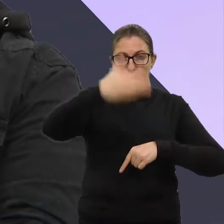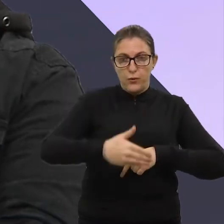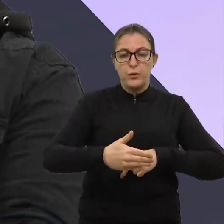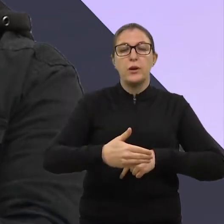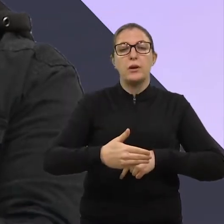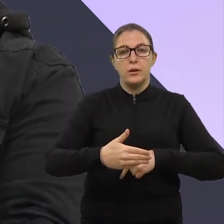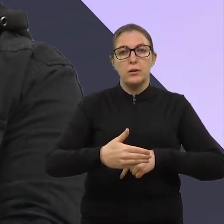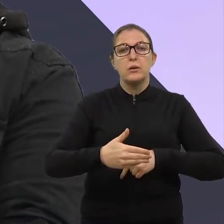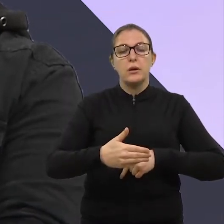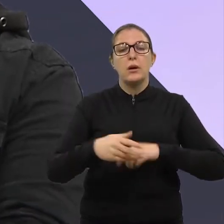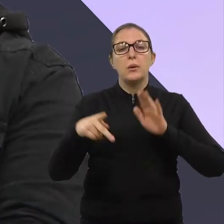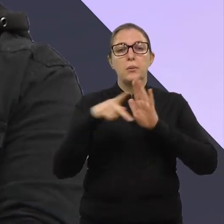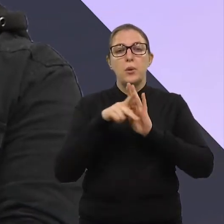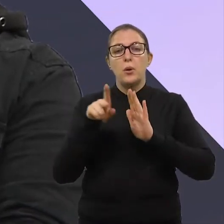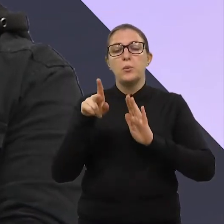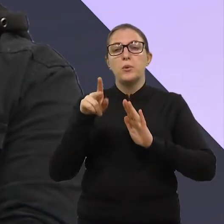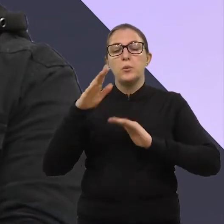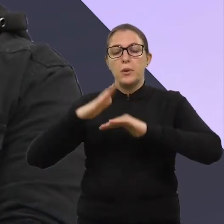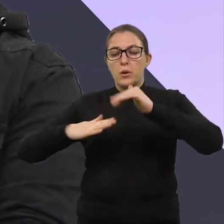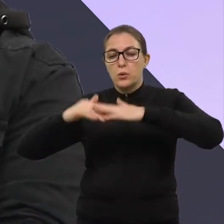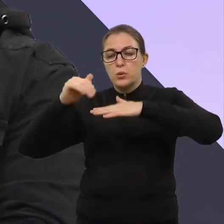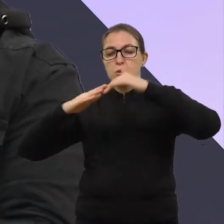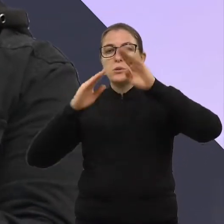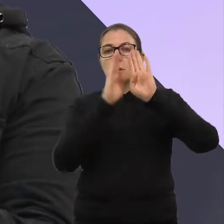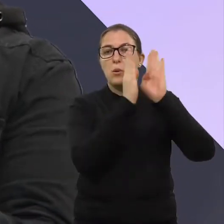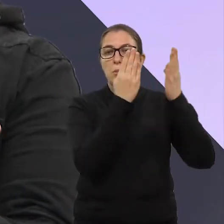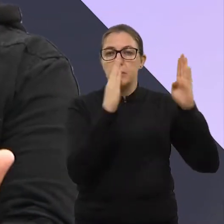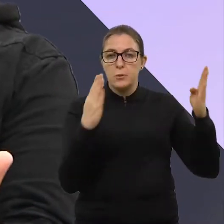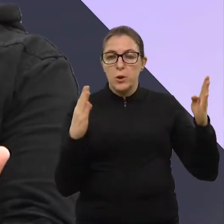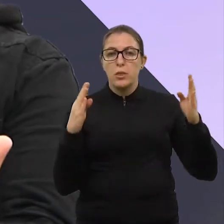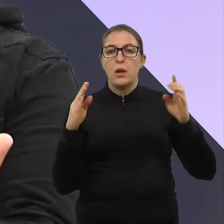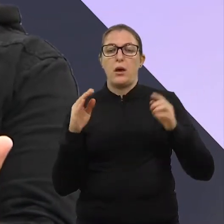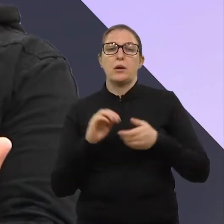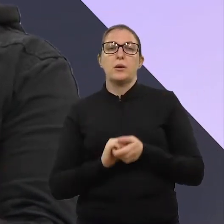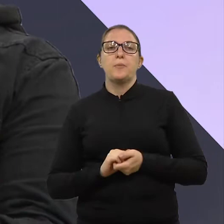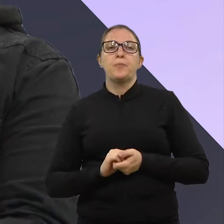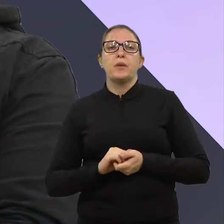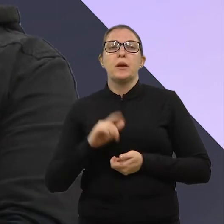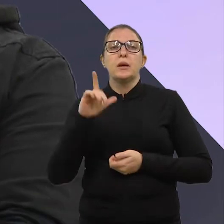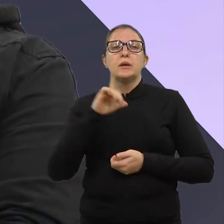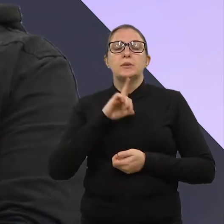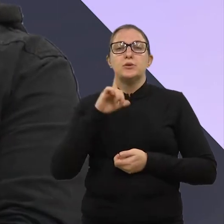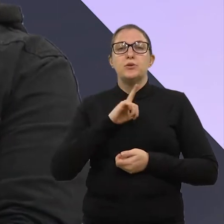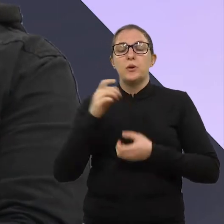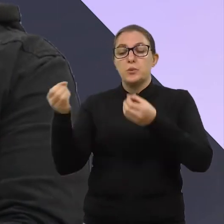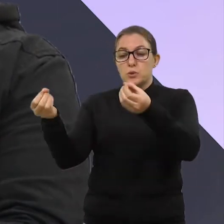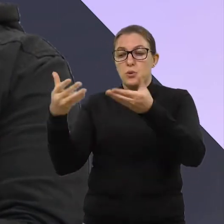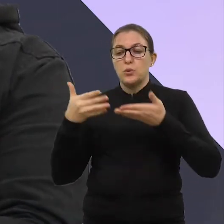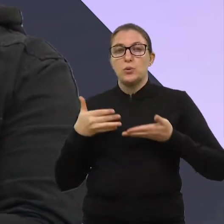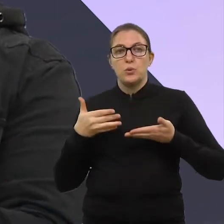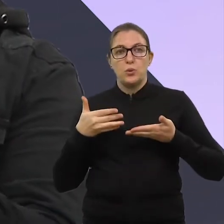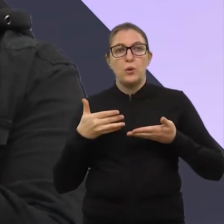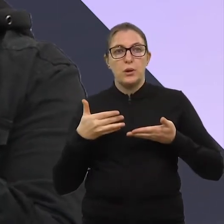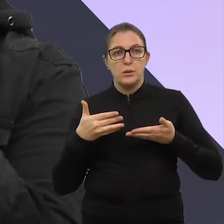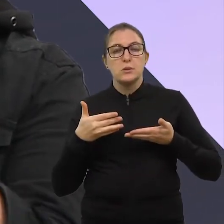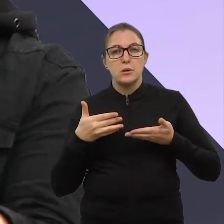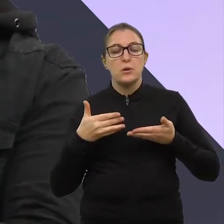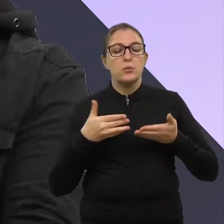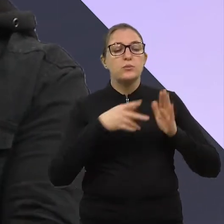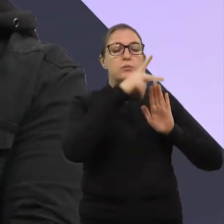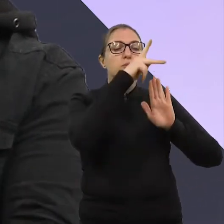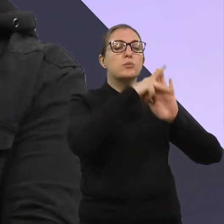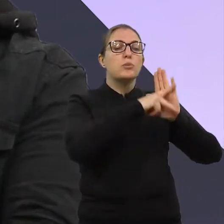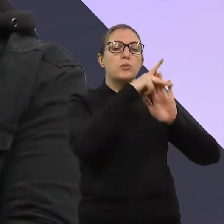uso, né? Para construção da biblioteca e do arquivo. Então, nós tivemos a grata satisfação de receber em forma de doação, que nós estamos agora